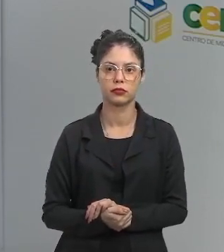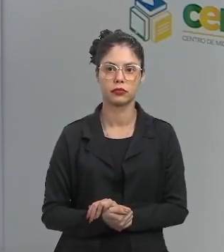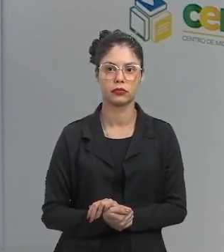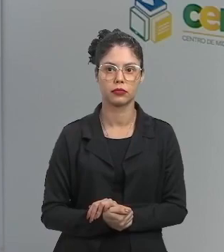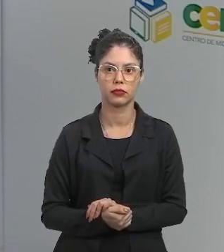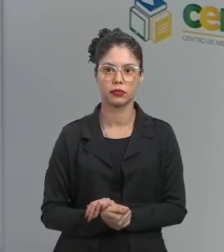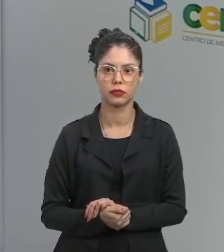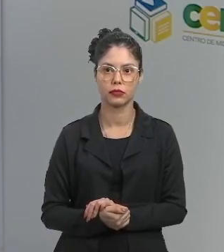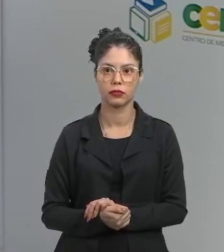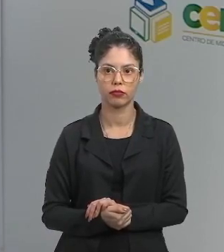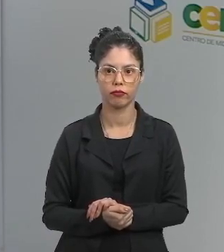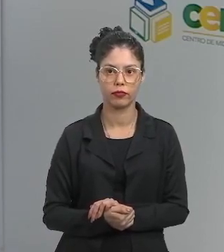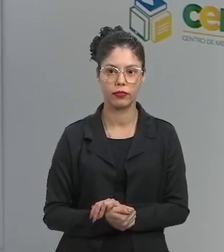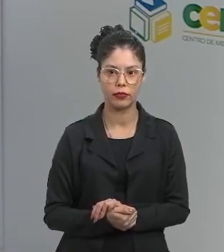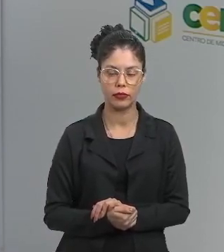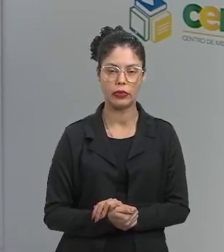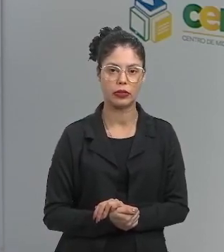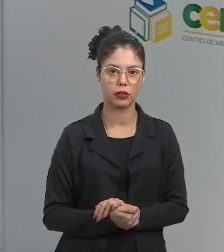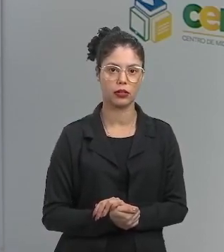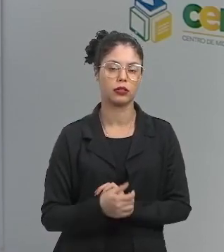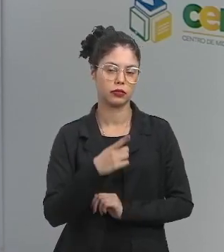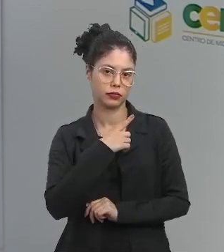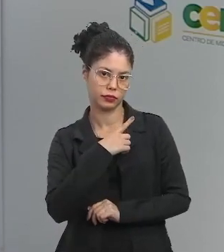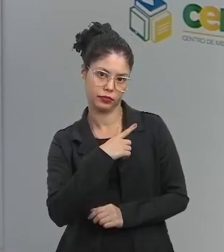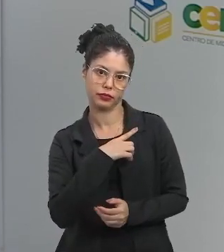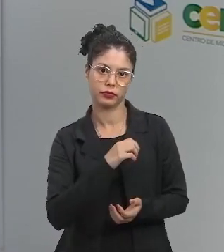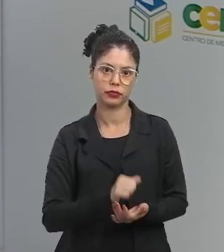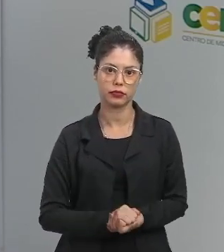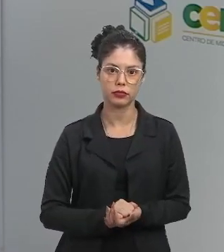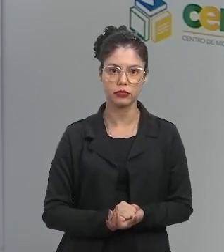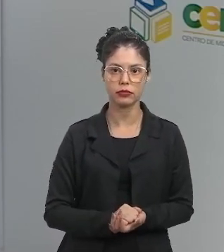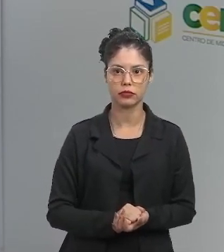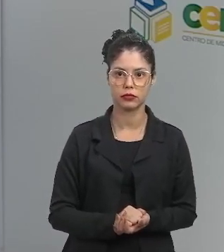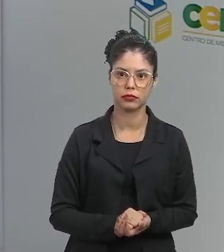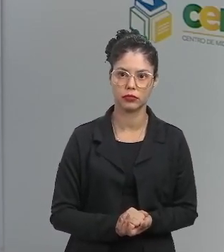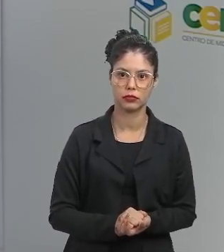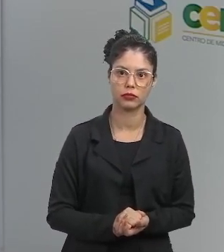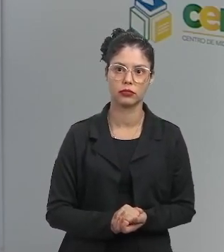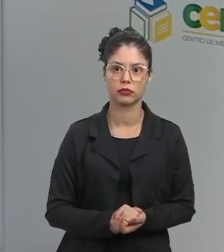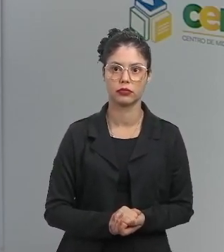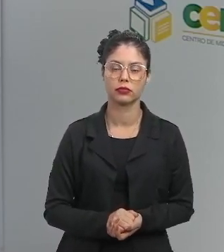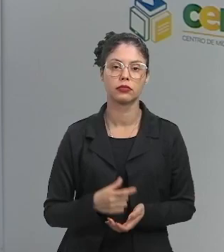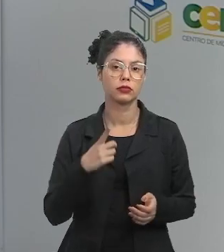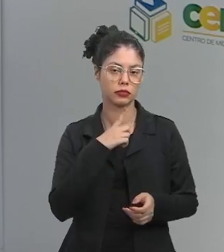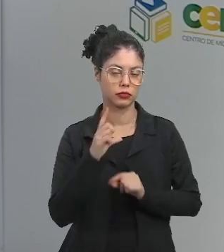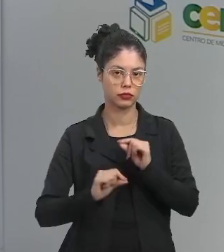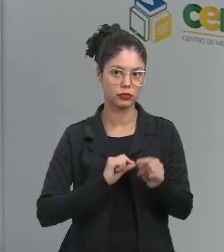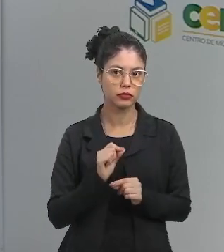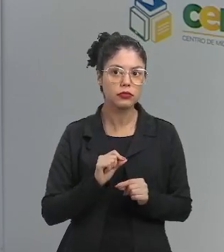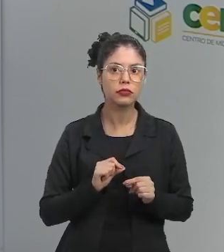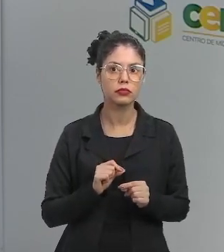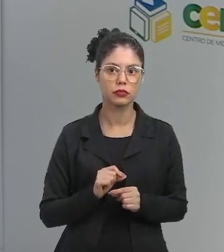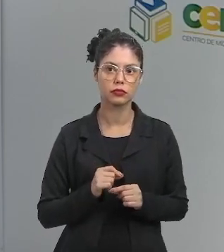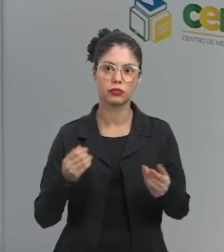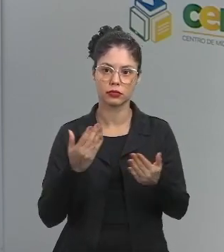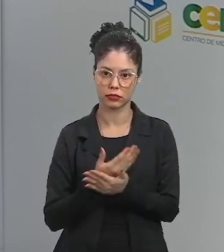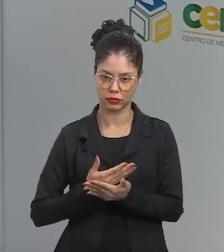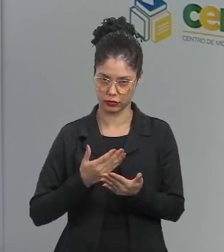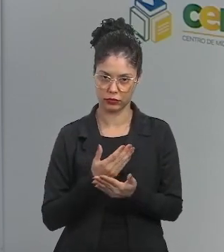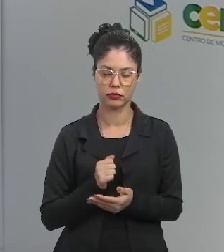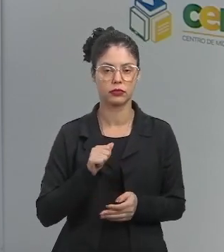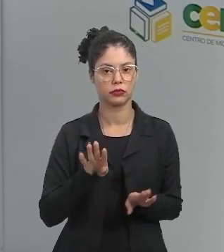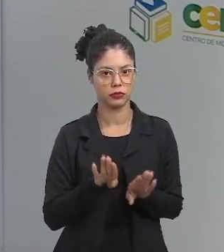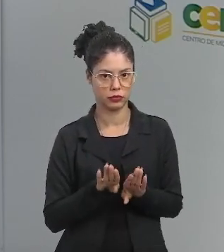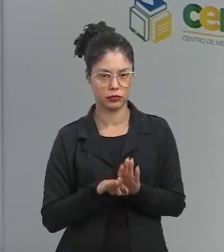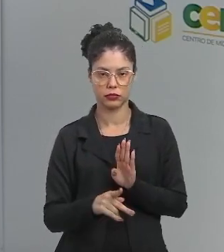O detrimento dessas espécies, por conta da nossa existência, ela deve ser ponderada. Ela deve ser